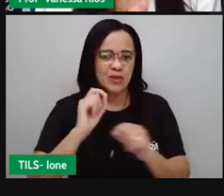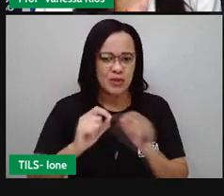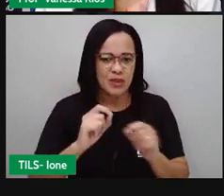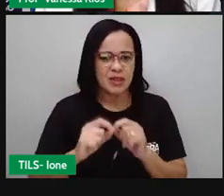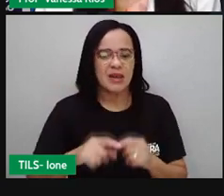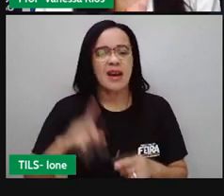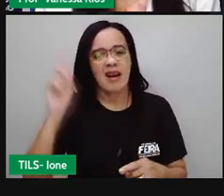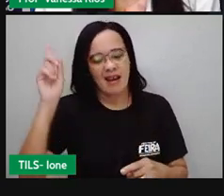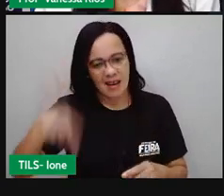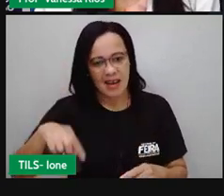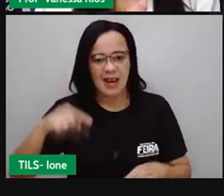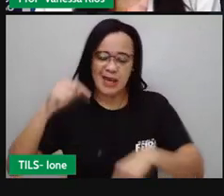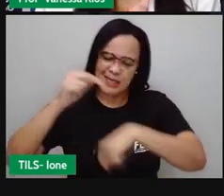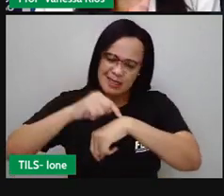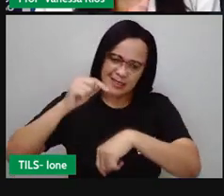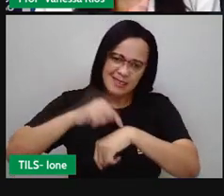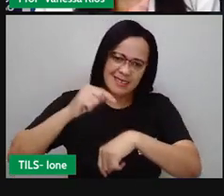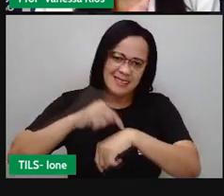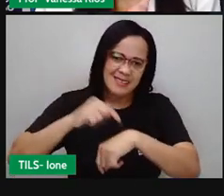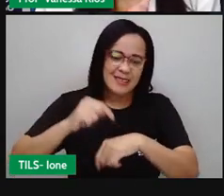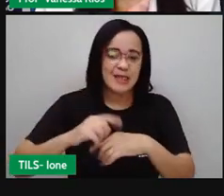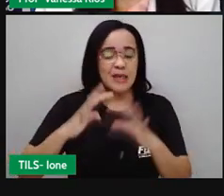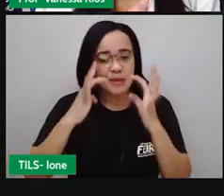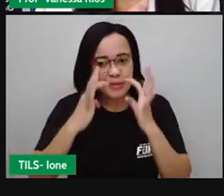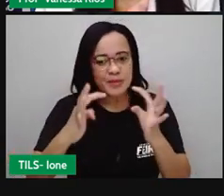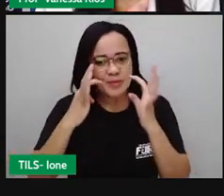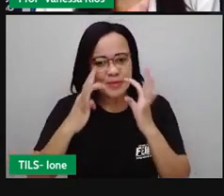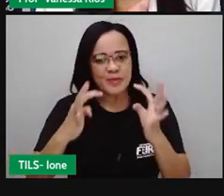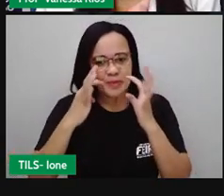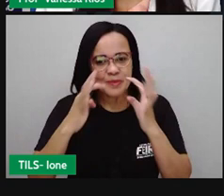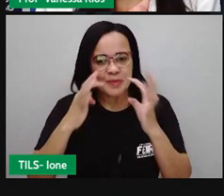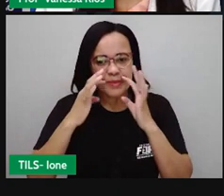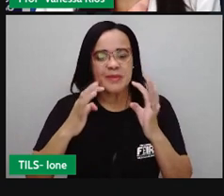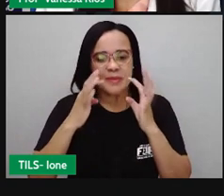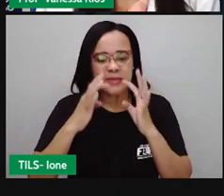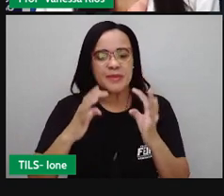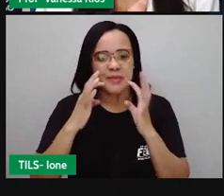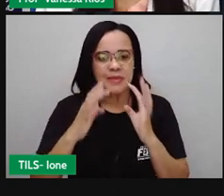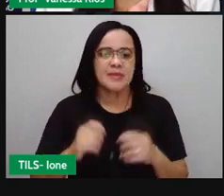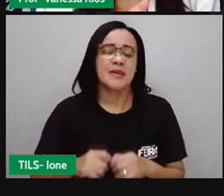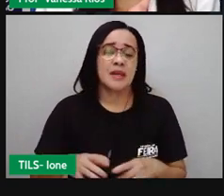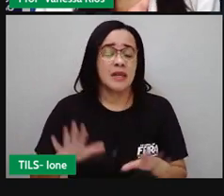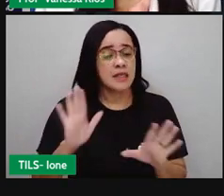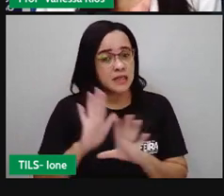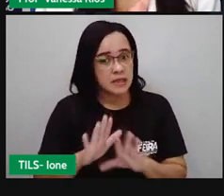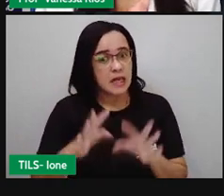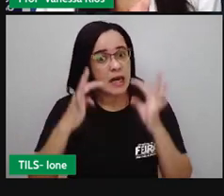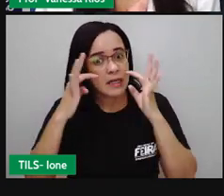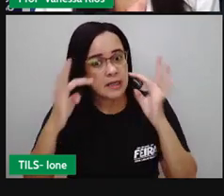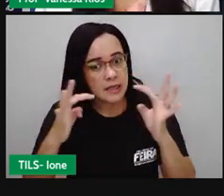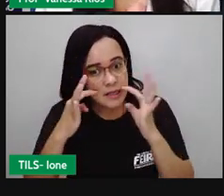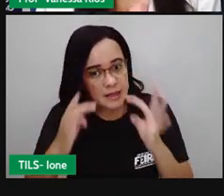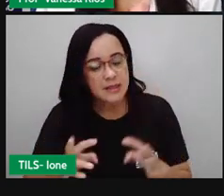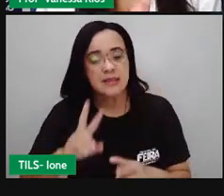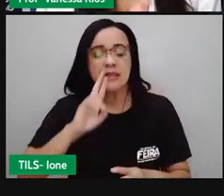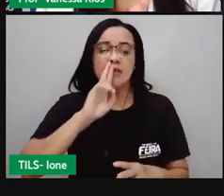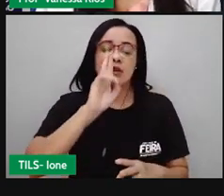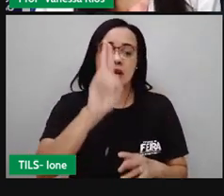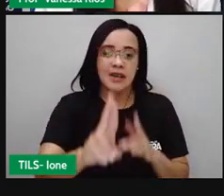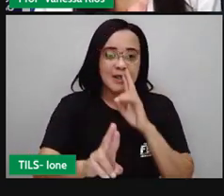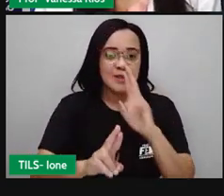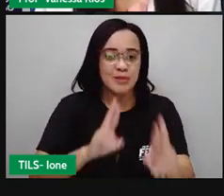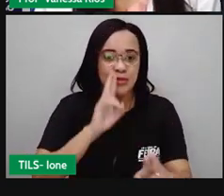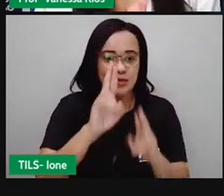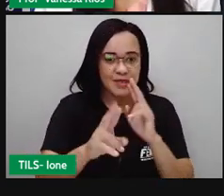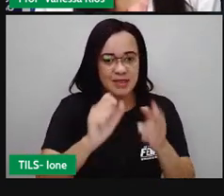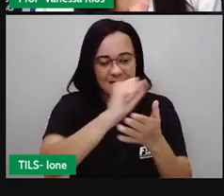nesse tempo que vocês ficam aí assistindo as videoaulas. Se dedicando, tendo atenção. E respondendo as atividades